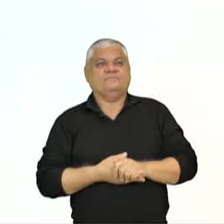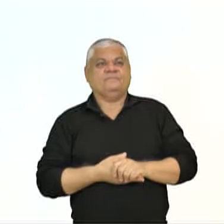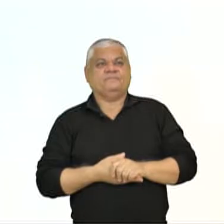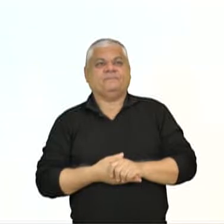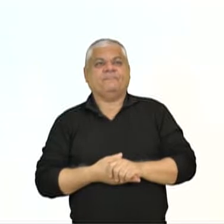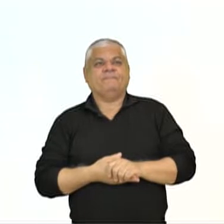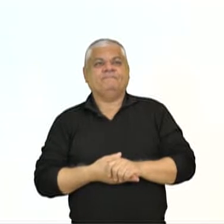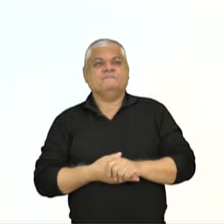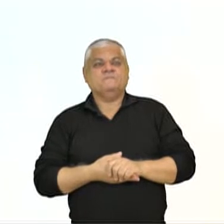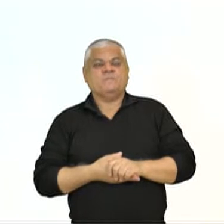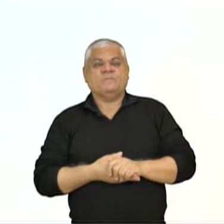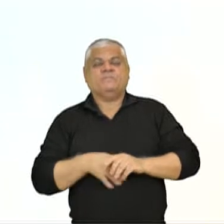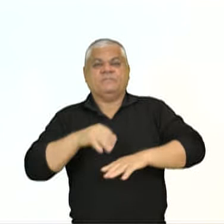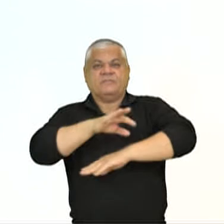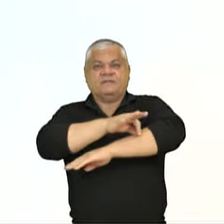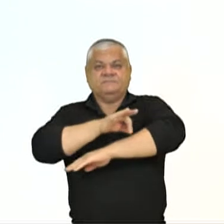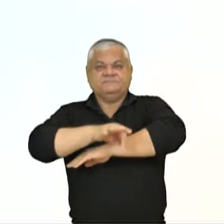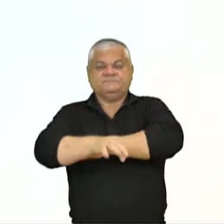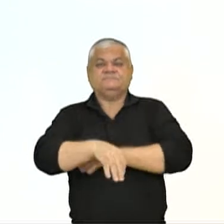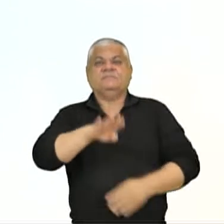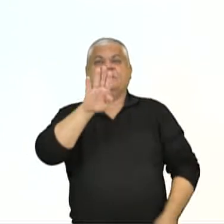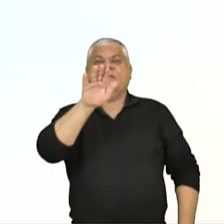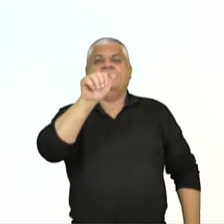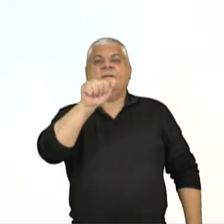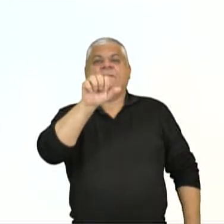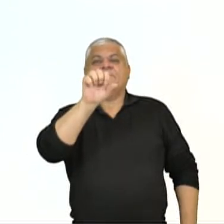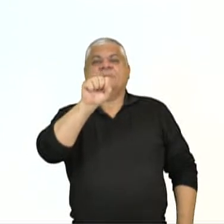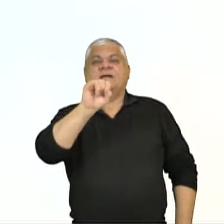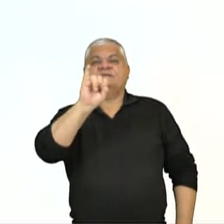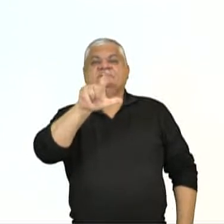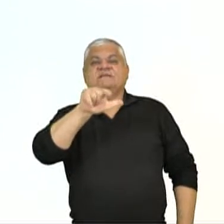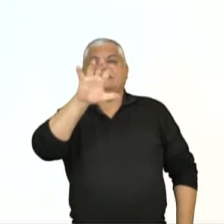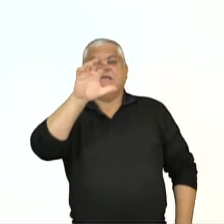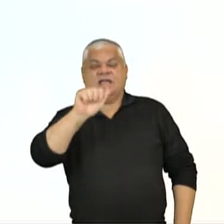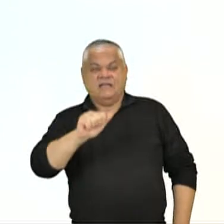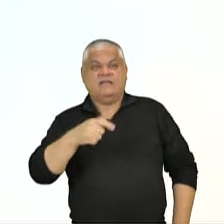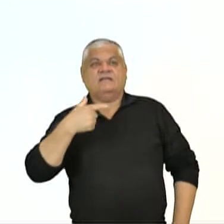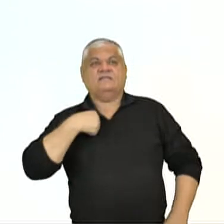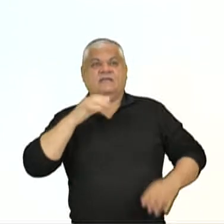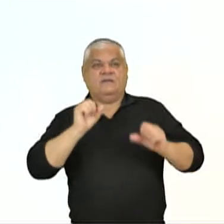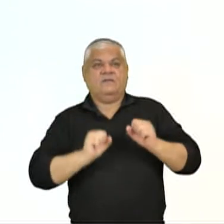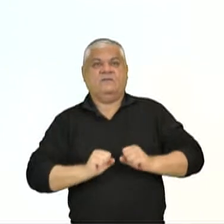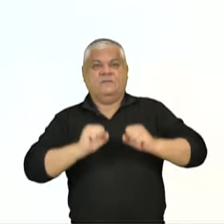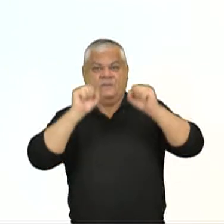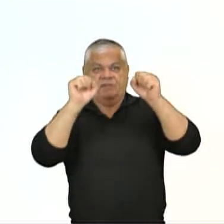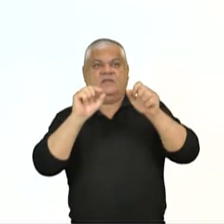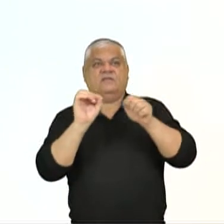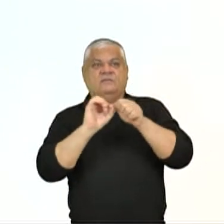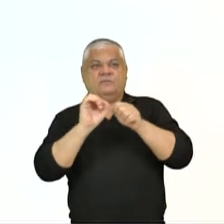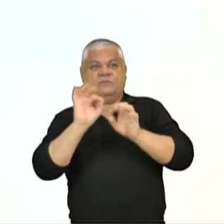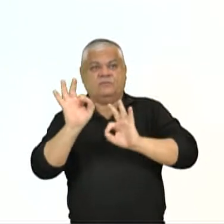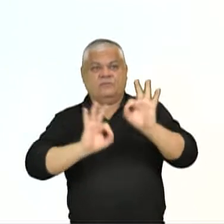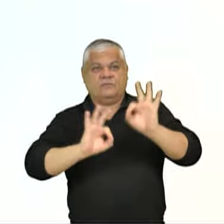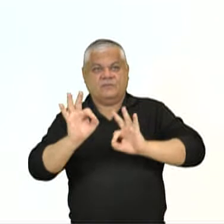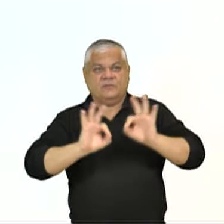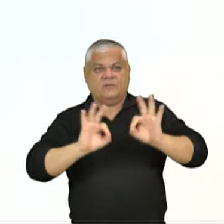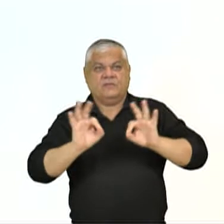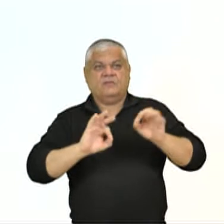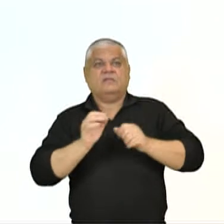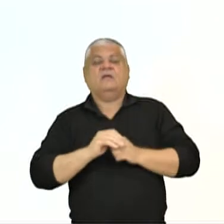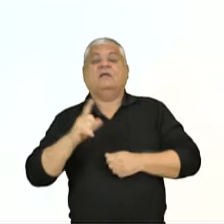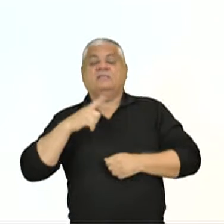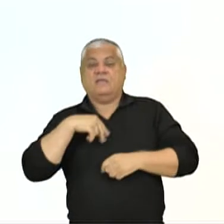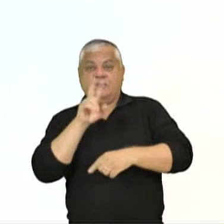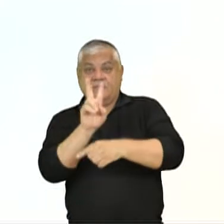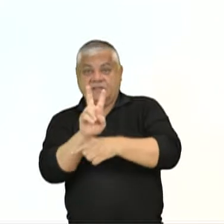E nós temos arquitetura em basílica. Basílica é um prédio muito funcional com um corredor central e as áreas laterais que dê origem às igrejas modernas.